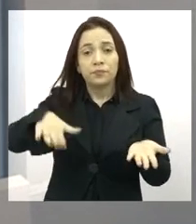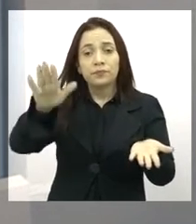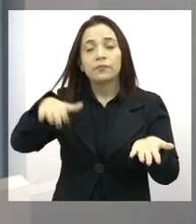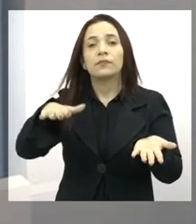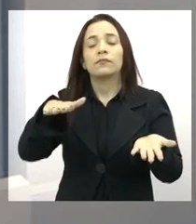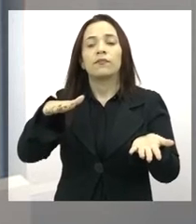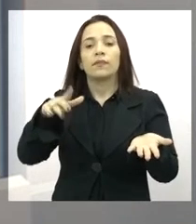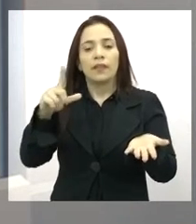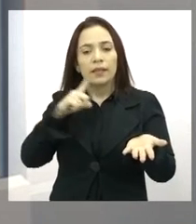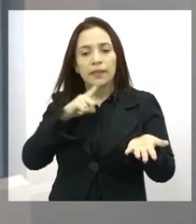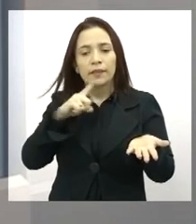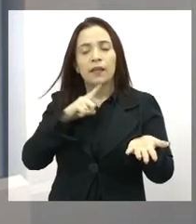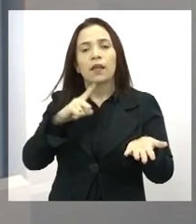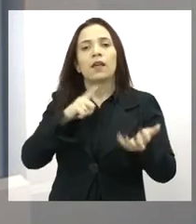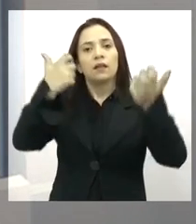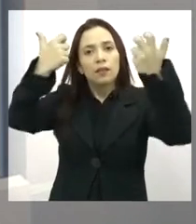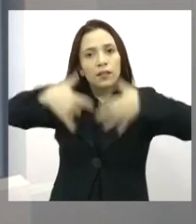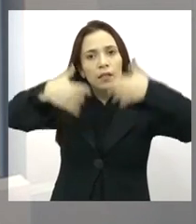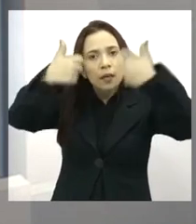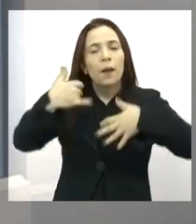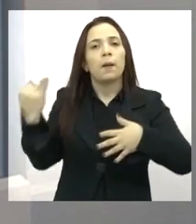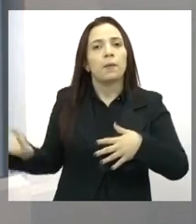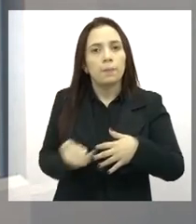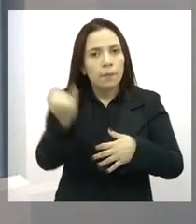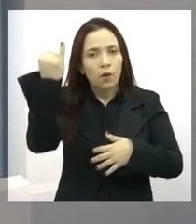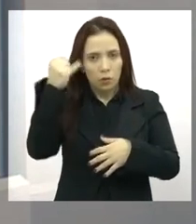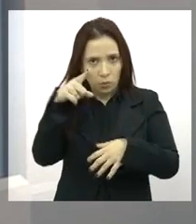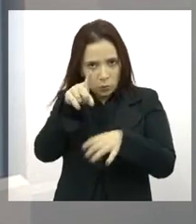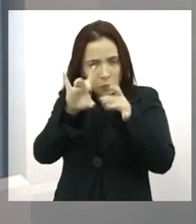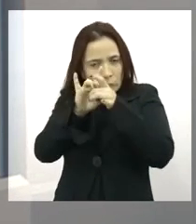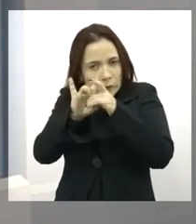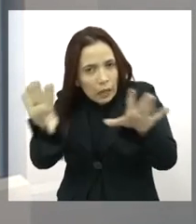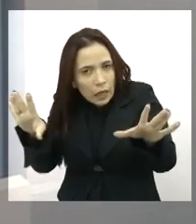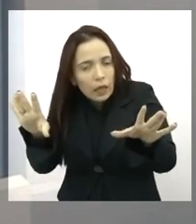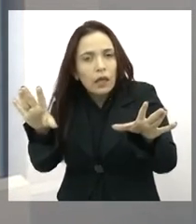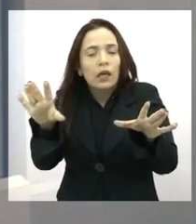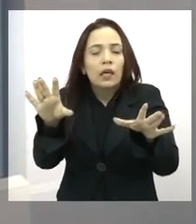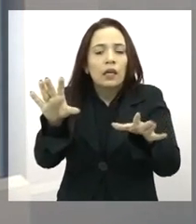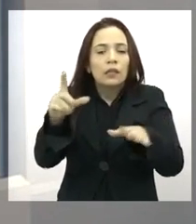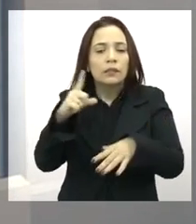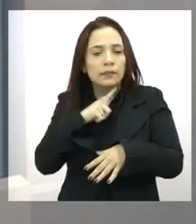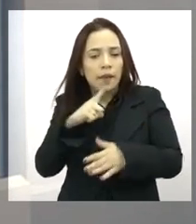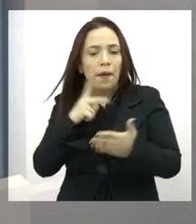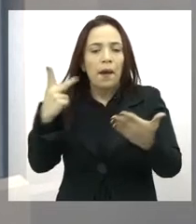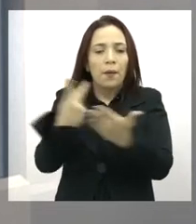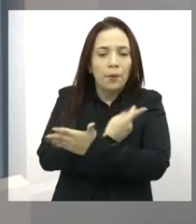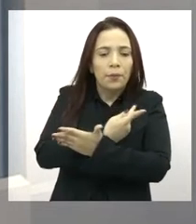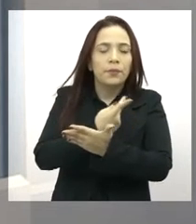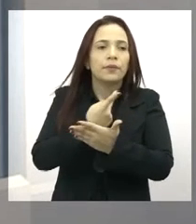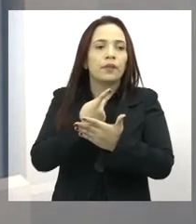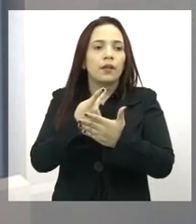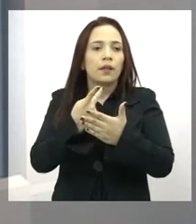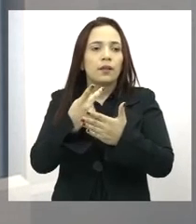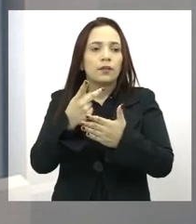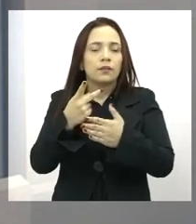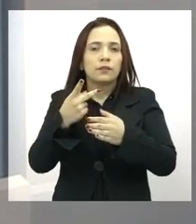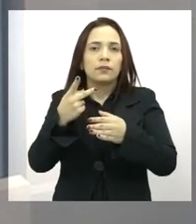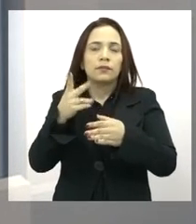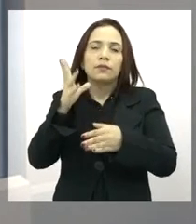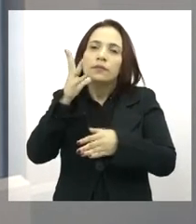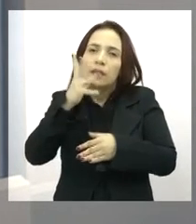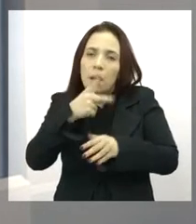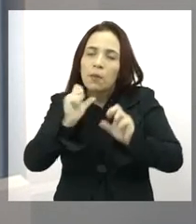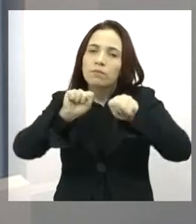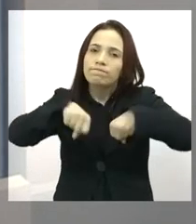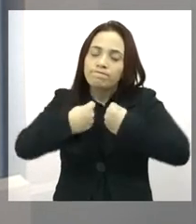está avaliando que é importante fazer esse corte, senhora autoriza, né, as consequências são essas, a recuperação é assim, então tem que ter esse